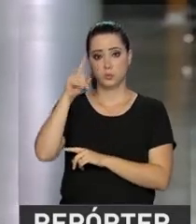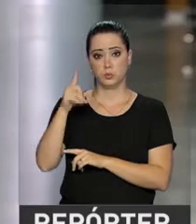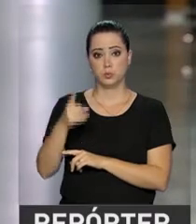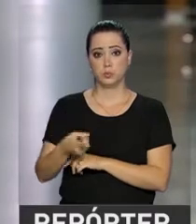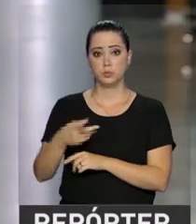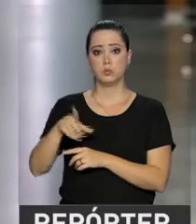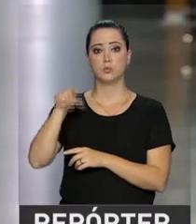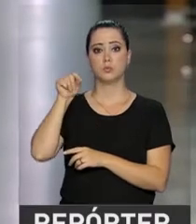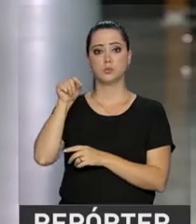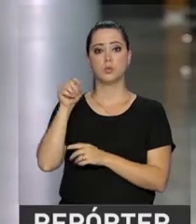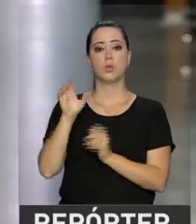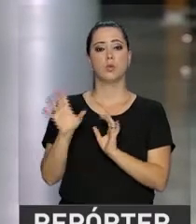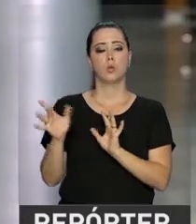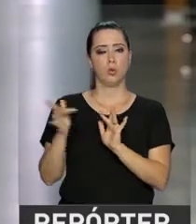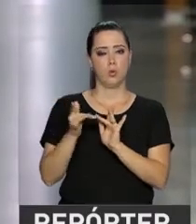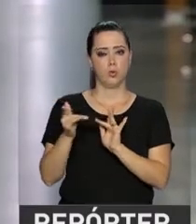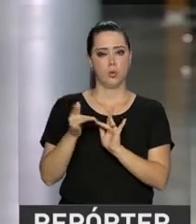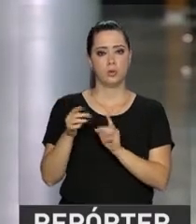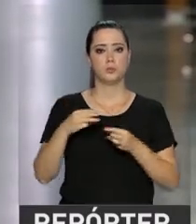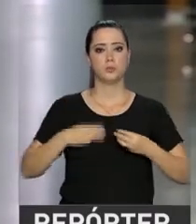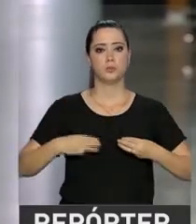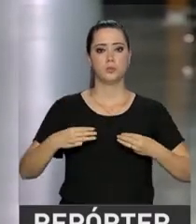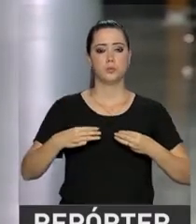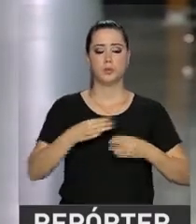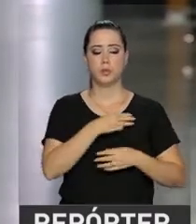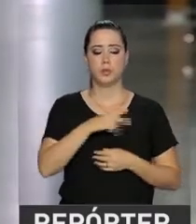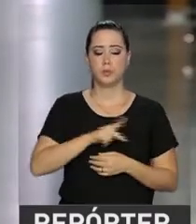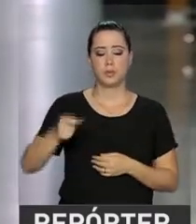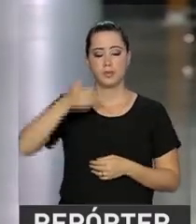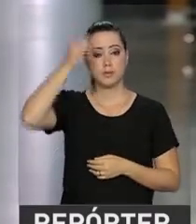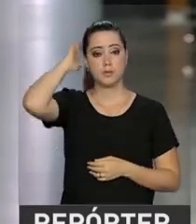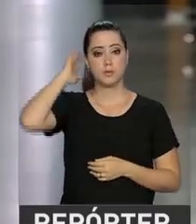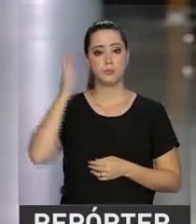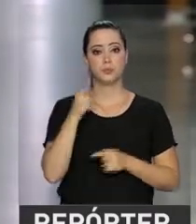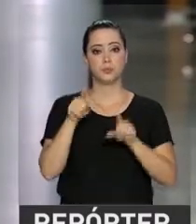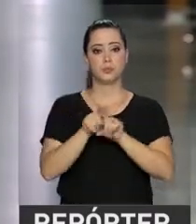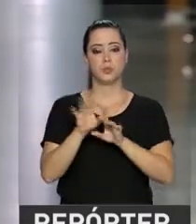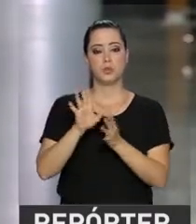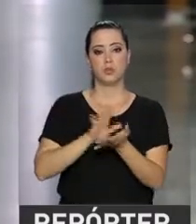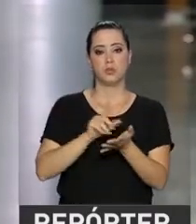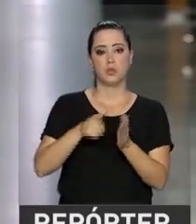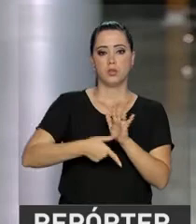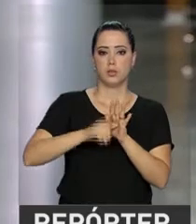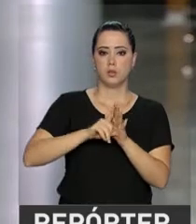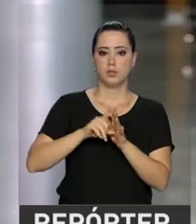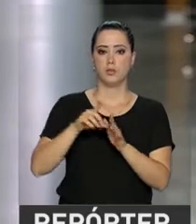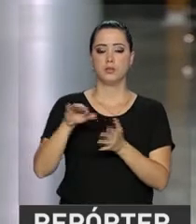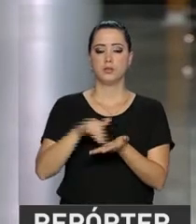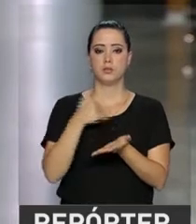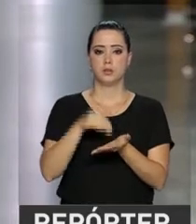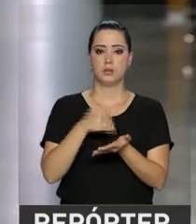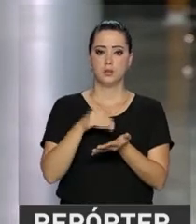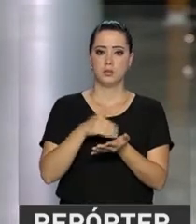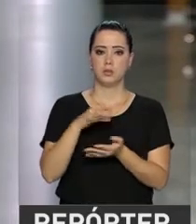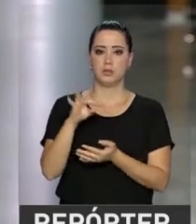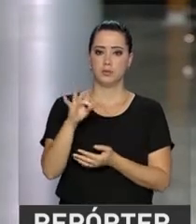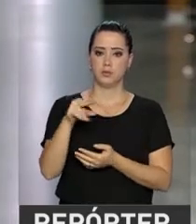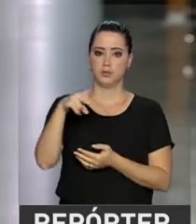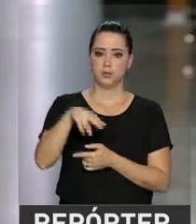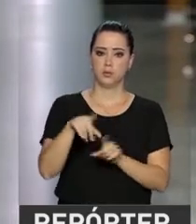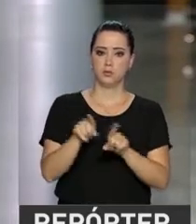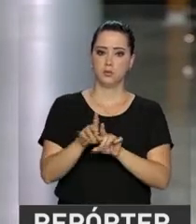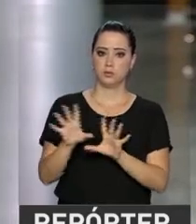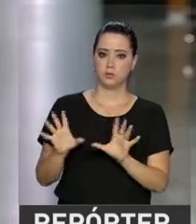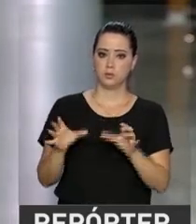aceita pelo presidente Michel Temer. Eduardo Guardia já atuou como secretário do Tesouro Nacional, já foi também secretário